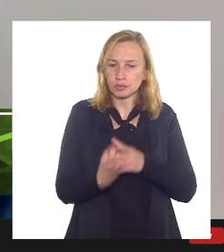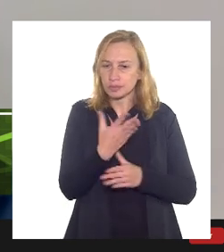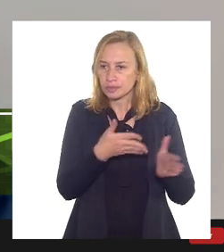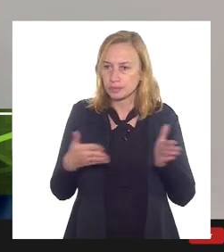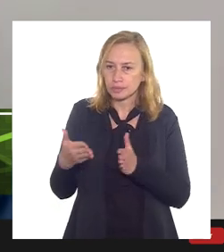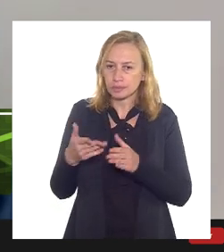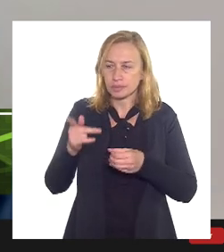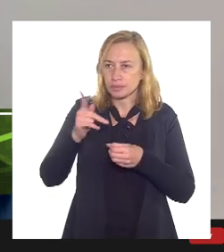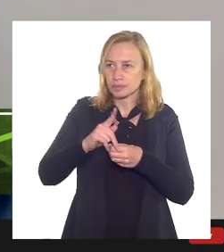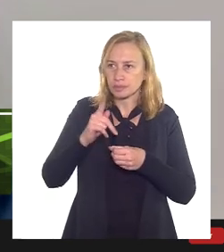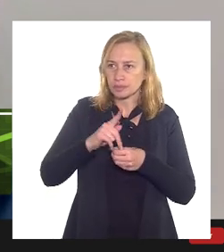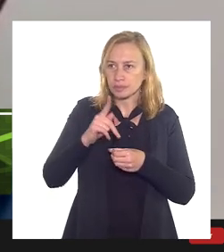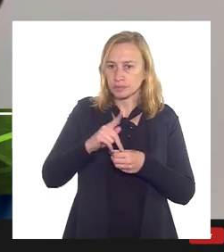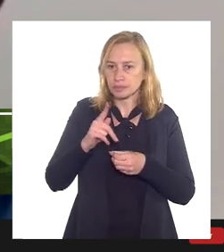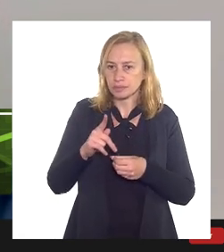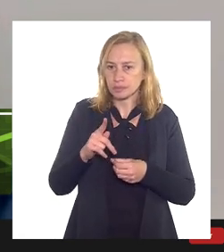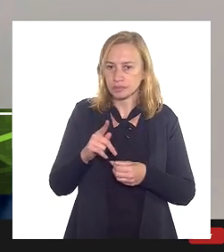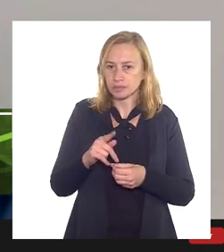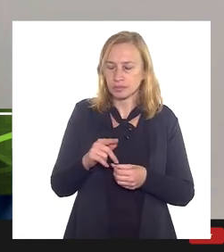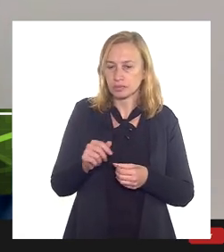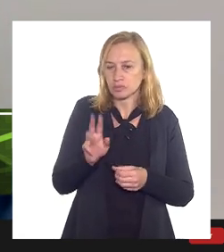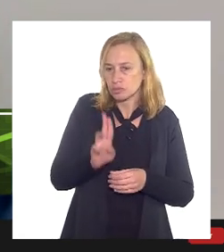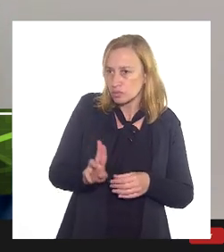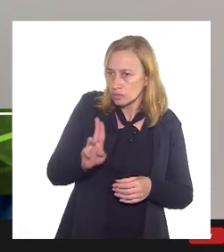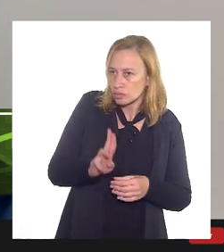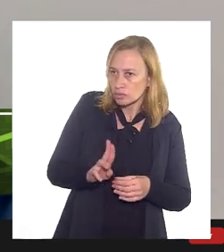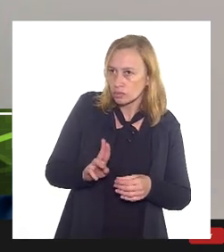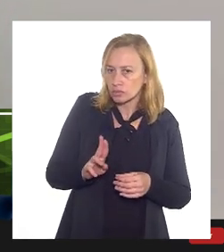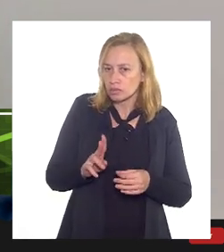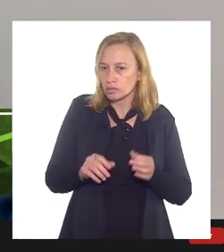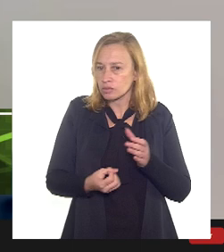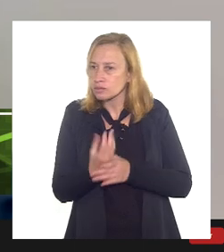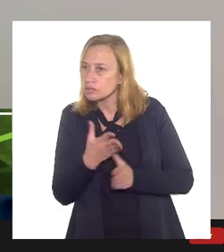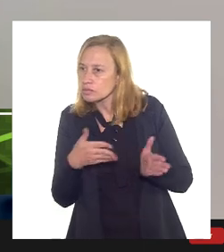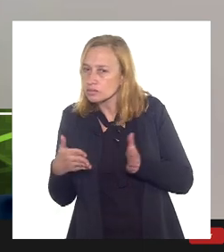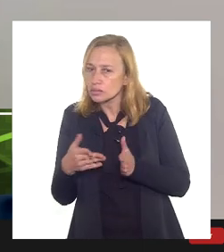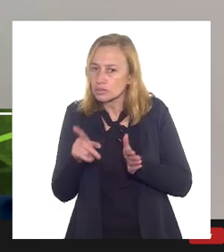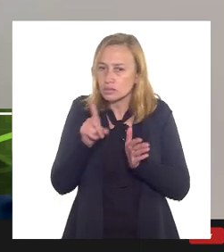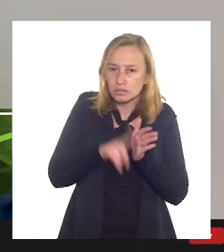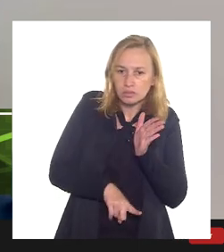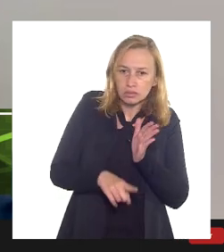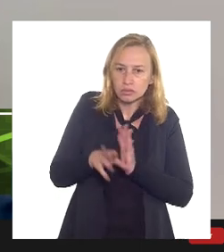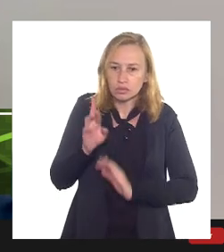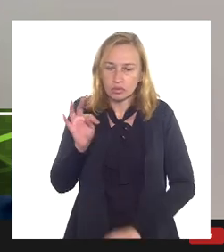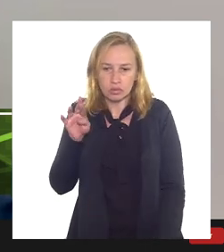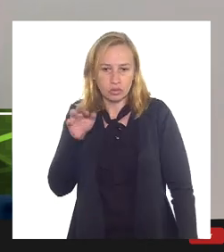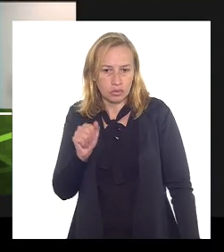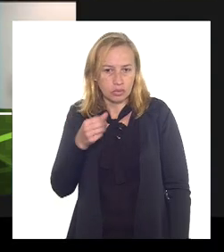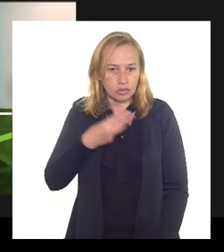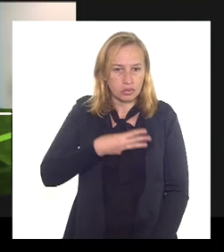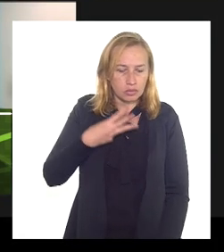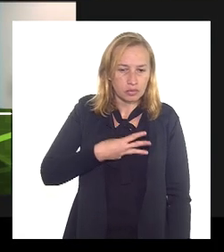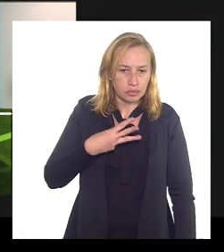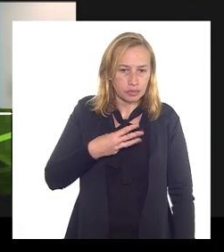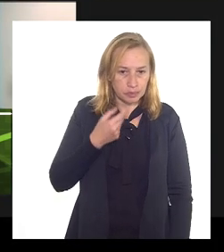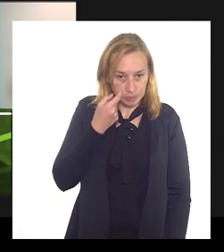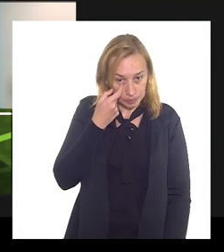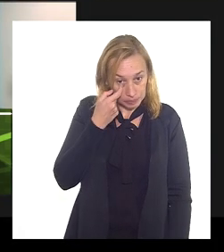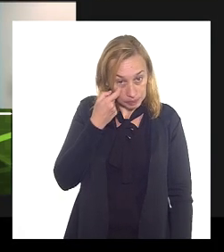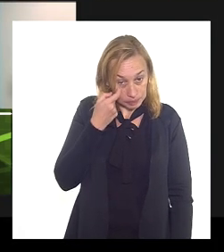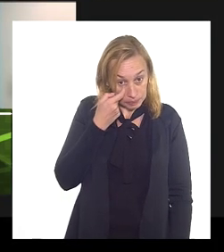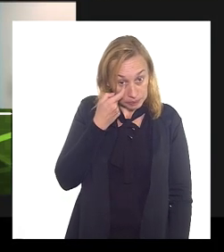petróleo essa produtividade ou essa produção ela vai tender a cair com essa rota 3 só usar mais água